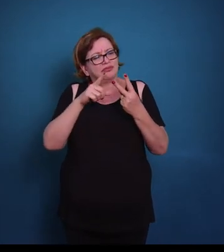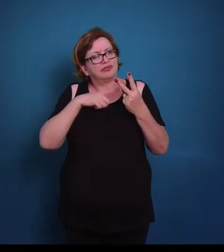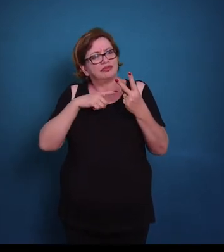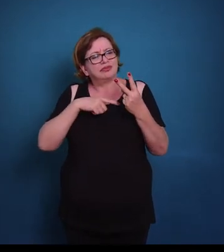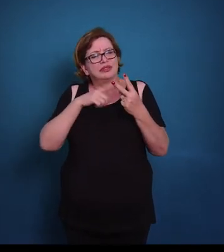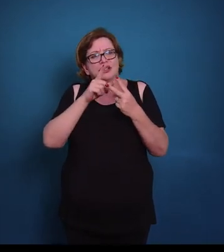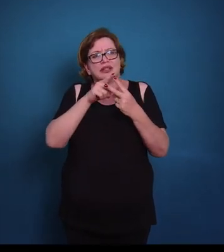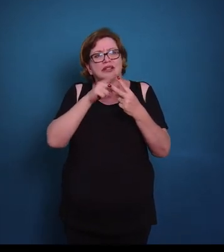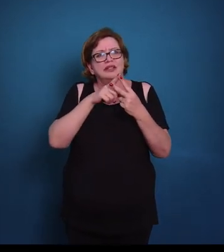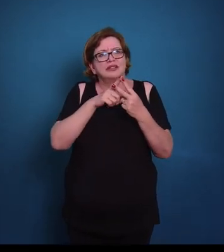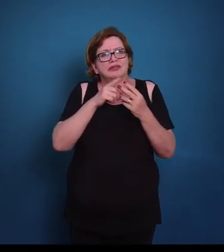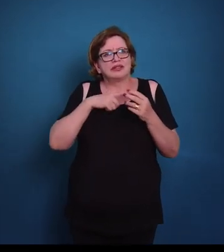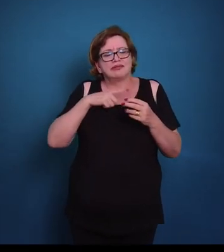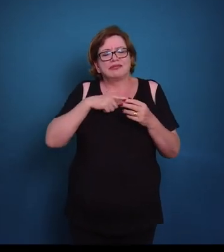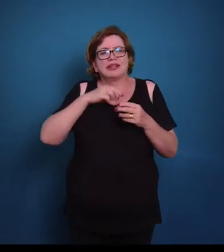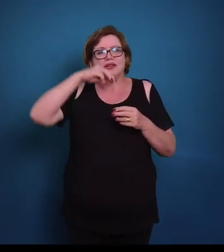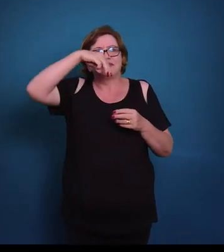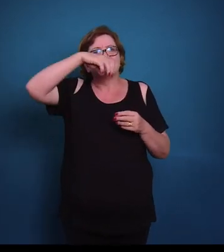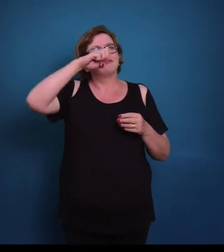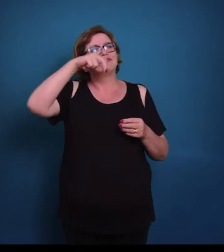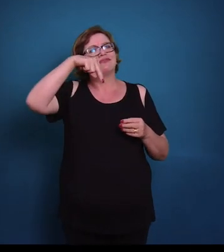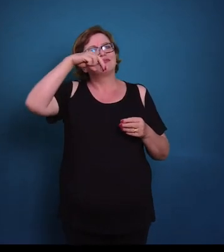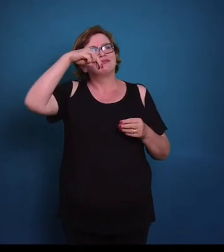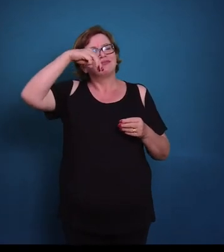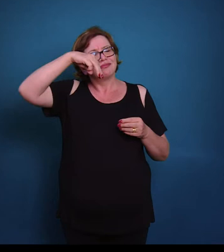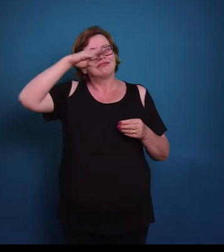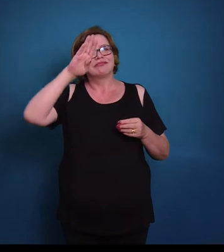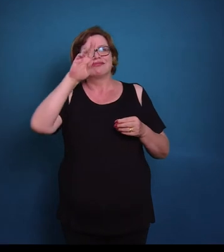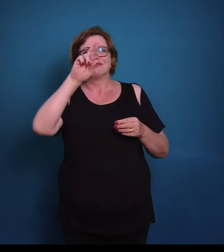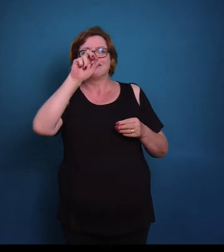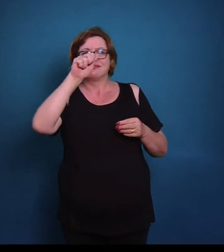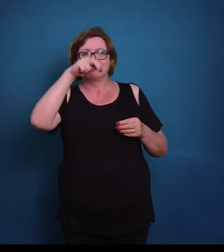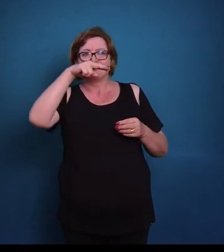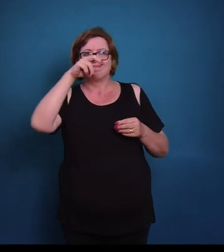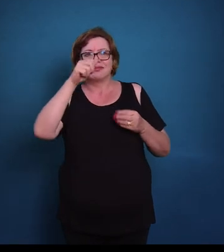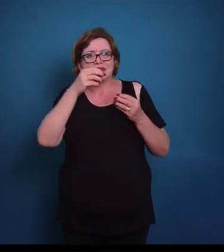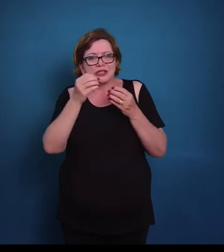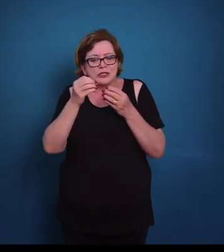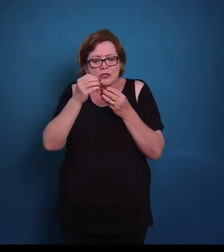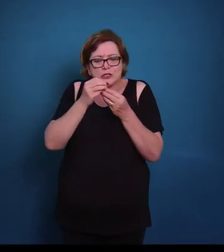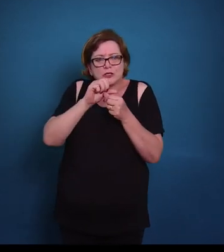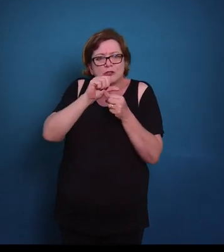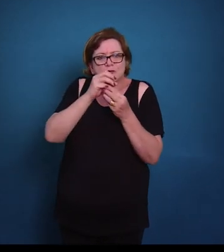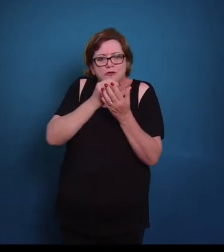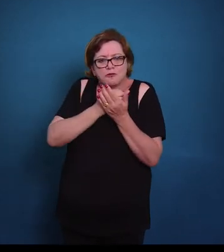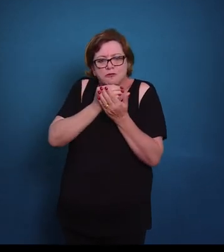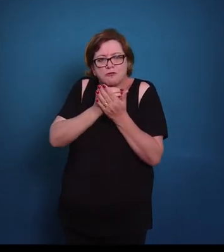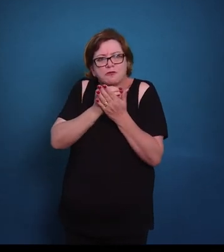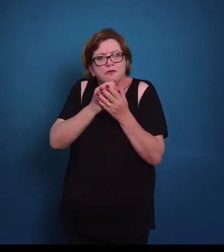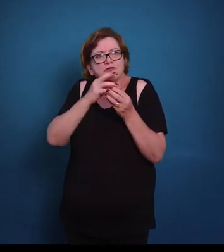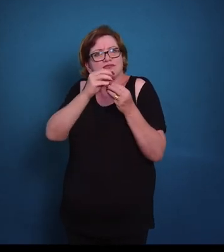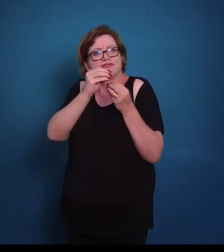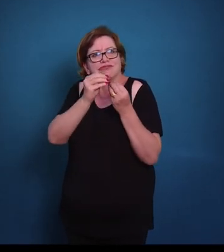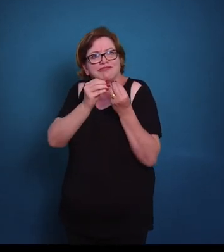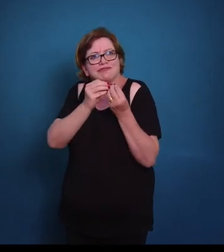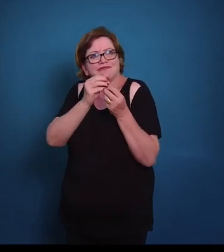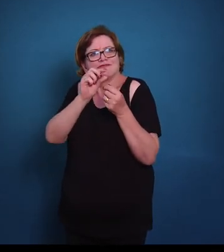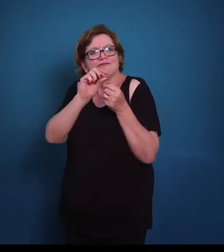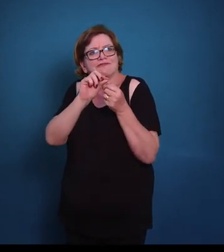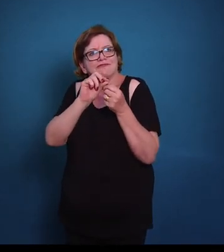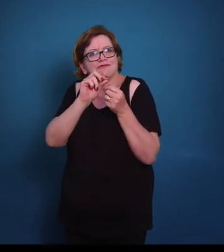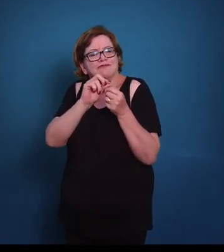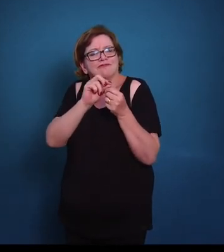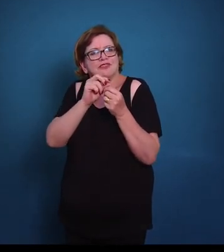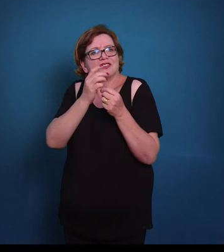ter aqui uma membrana, e a partir de algum momento os osteoblastos começam a secretar essa matriz óssea, formando,